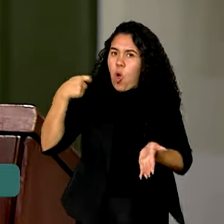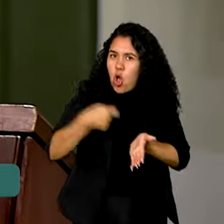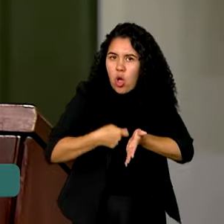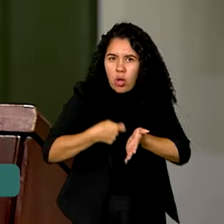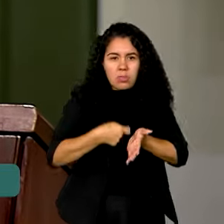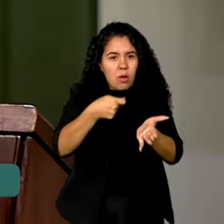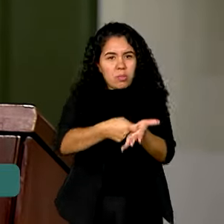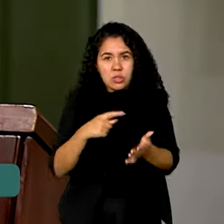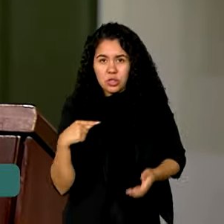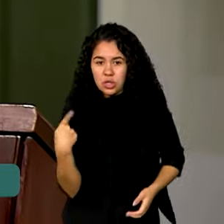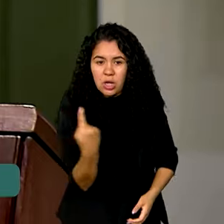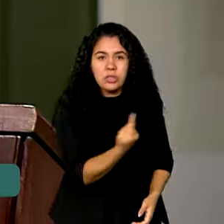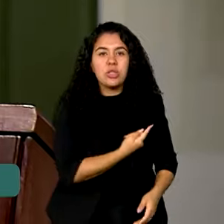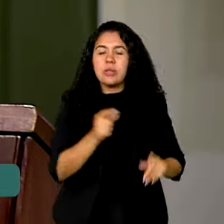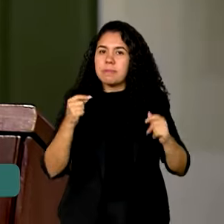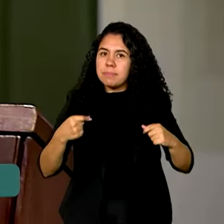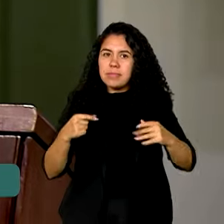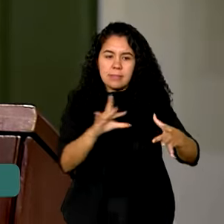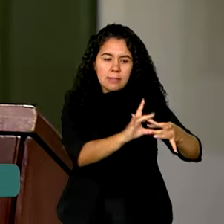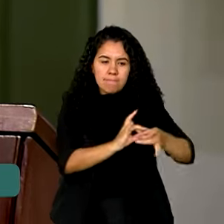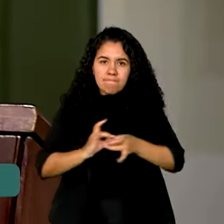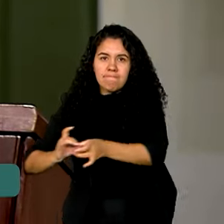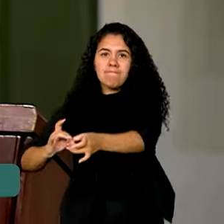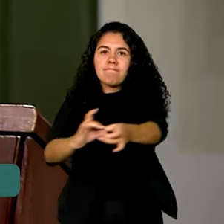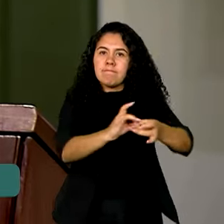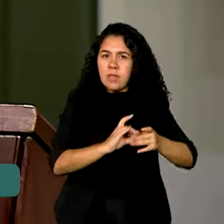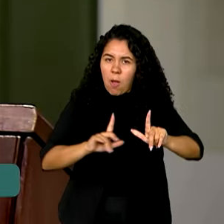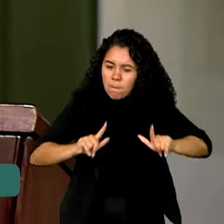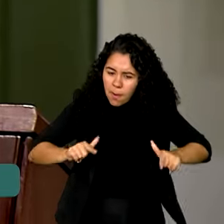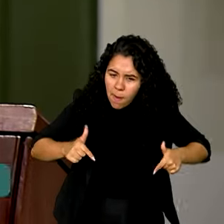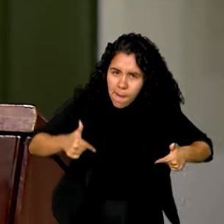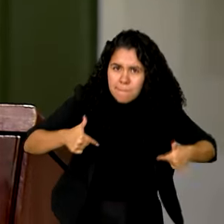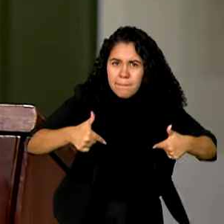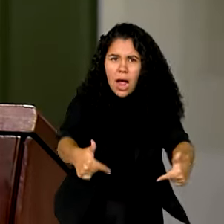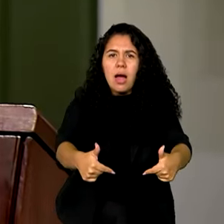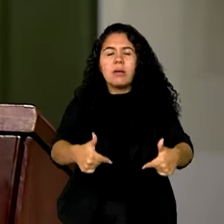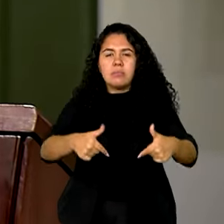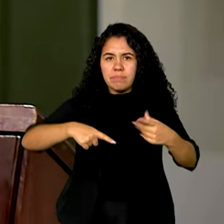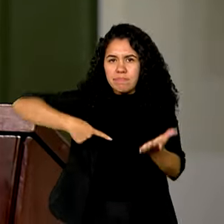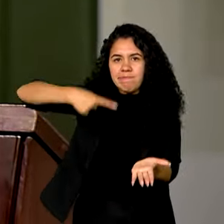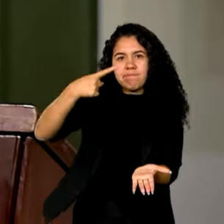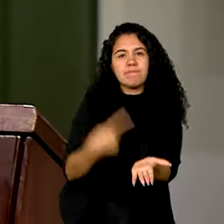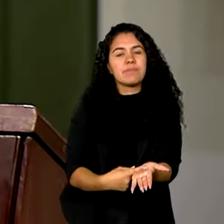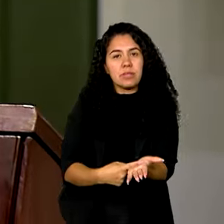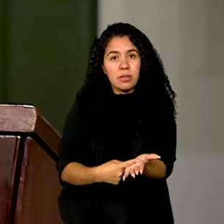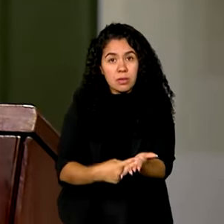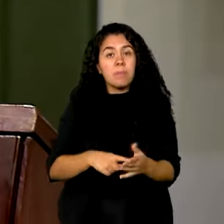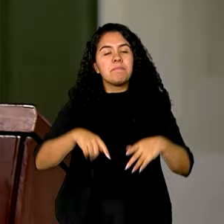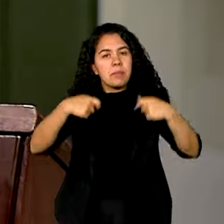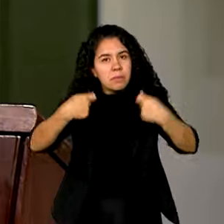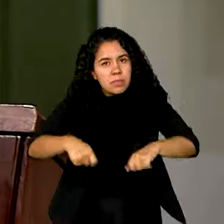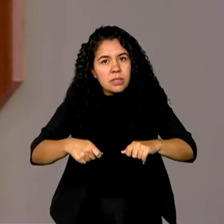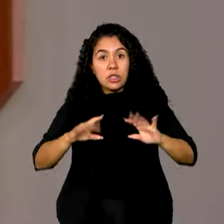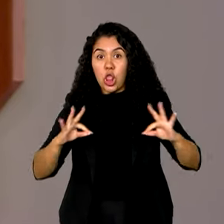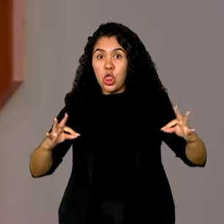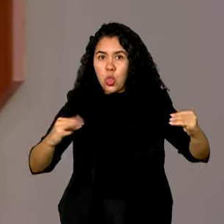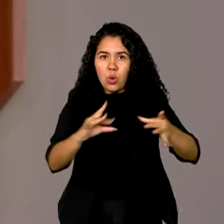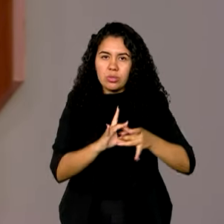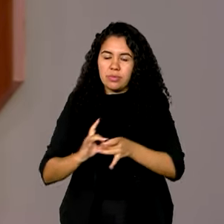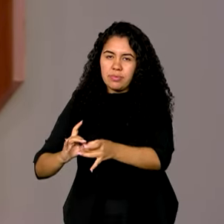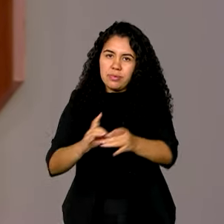um esforço multilateral que é imenso, mas que não será alcançado se não for feito por todos.